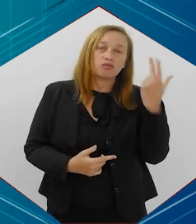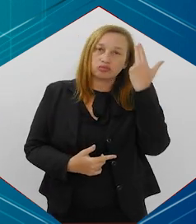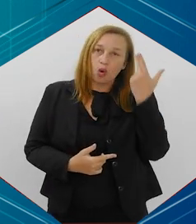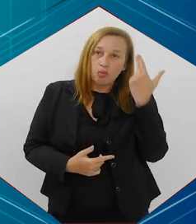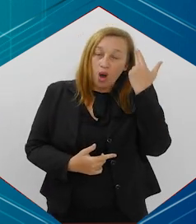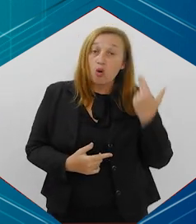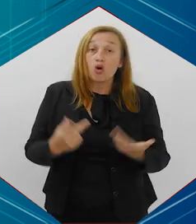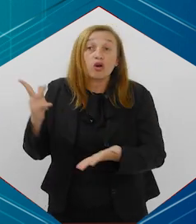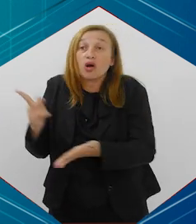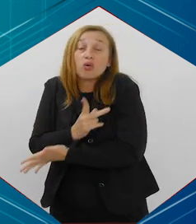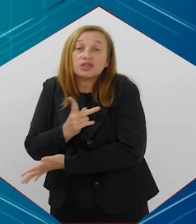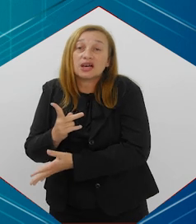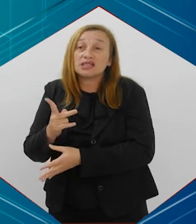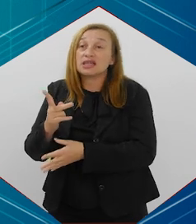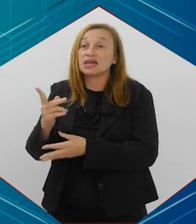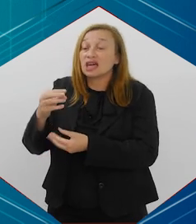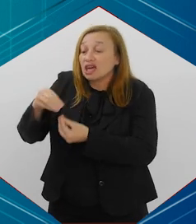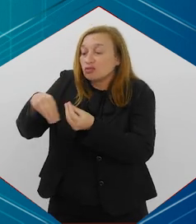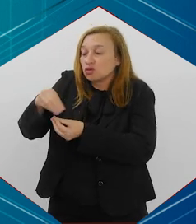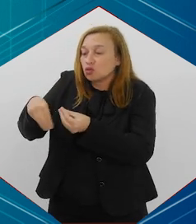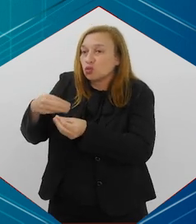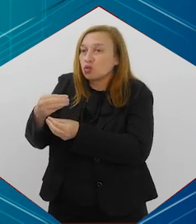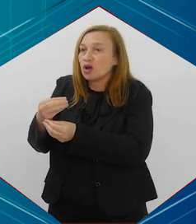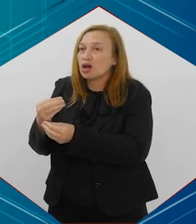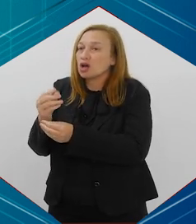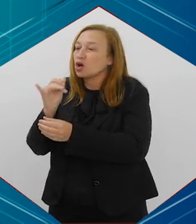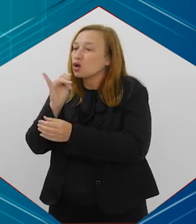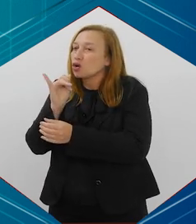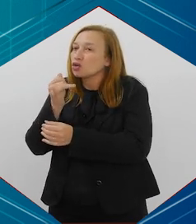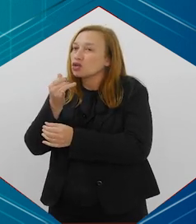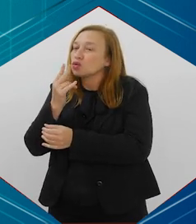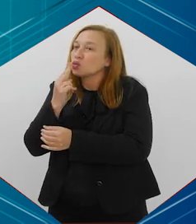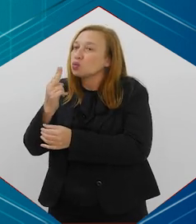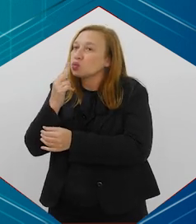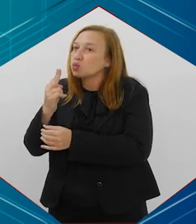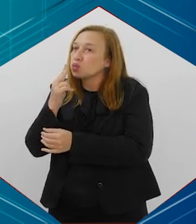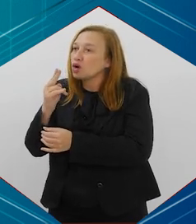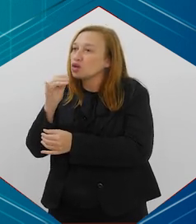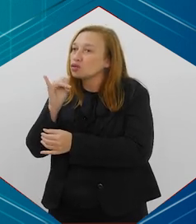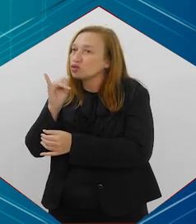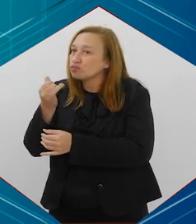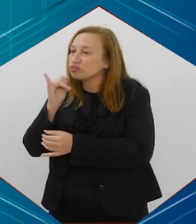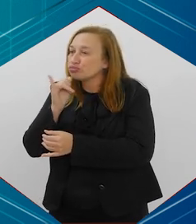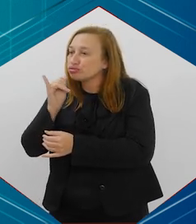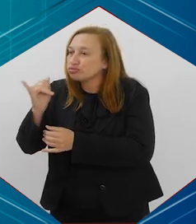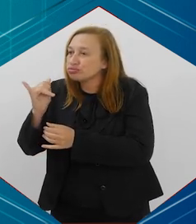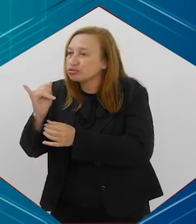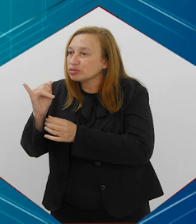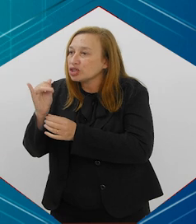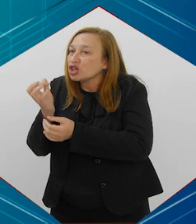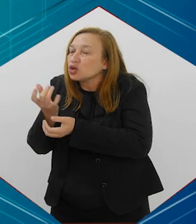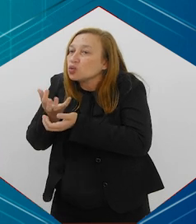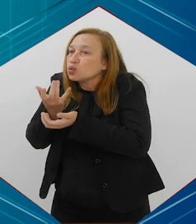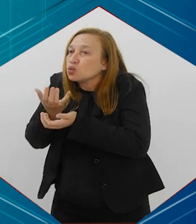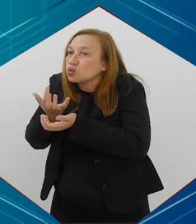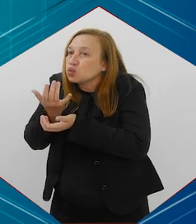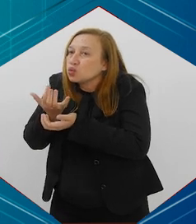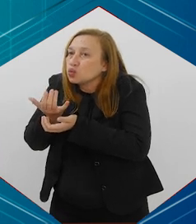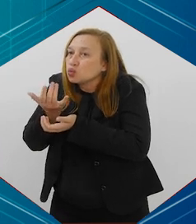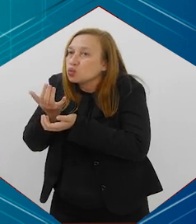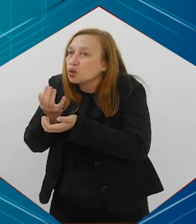O que acontece é que aquele líquido esquenta e é inalado pelo usuário e